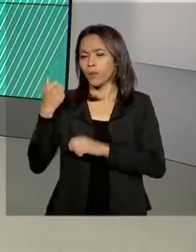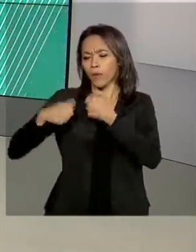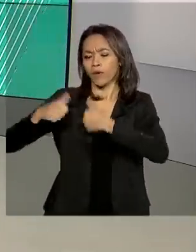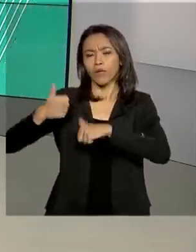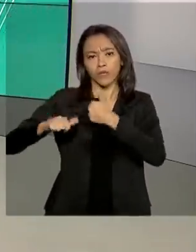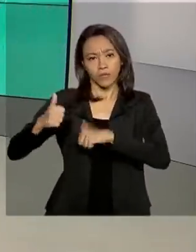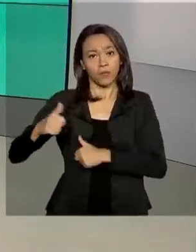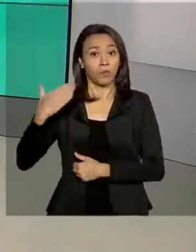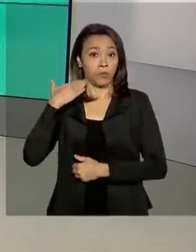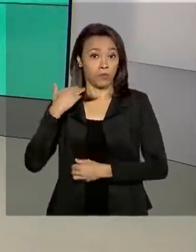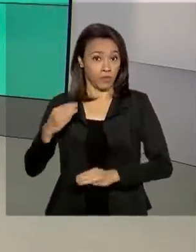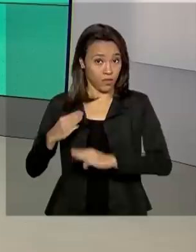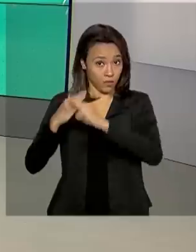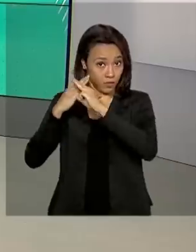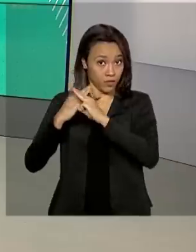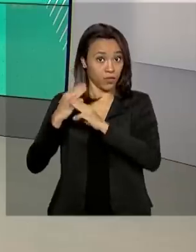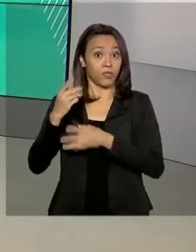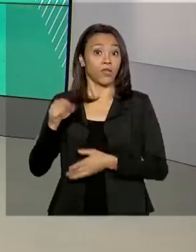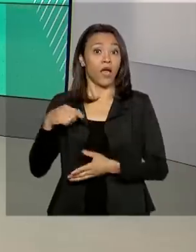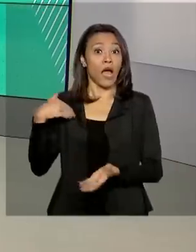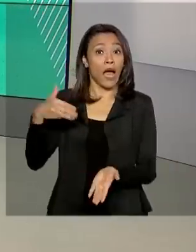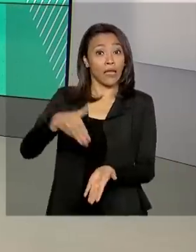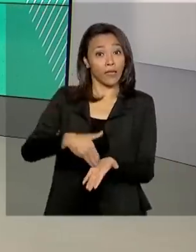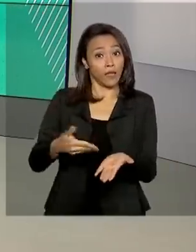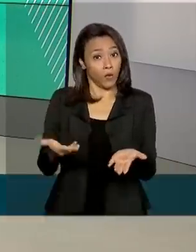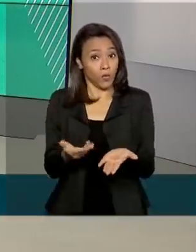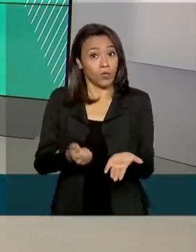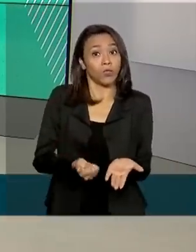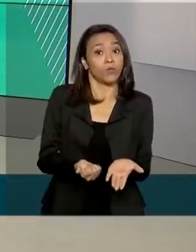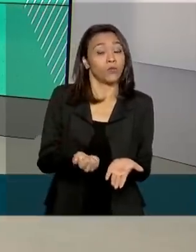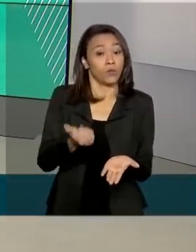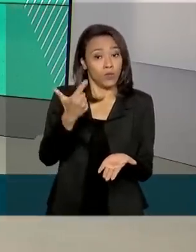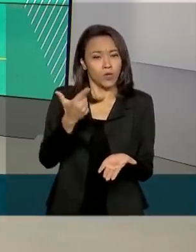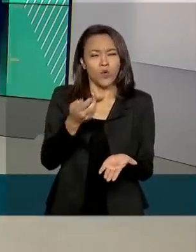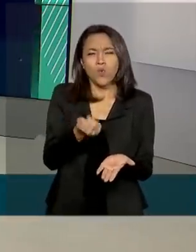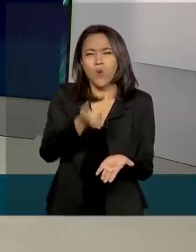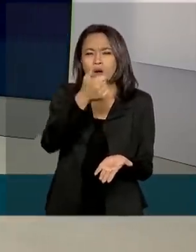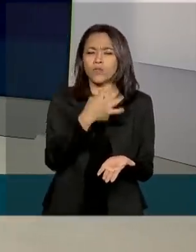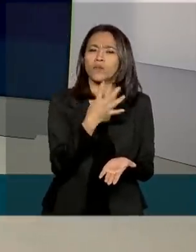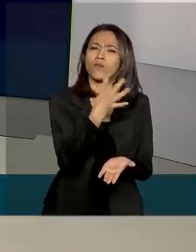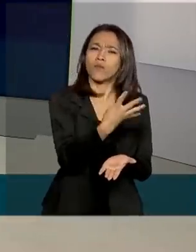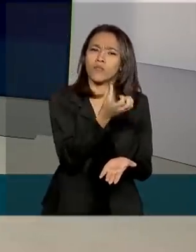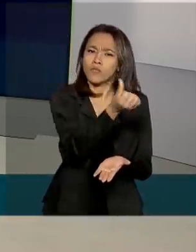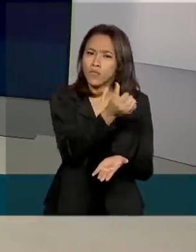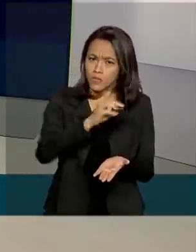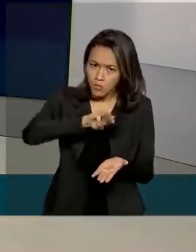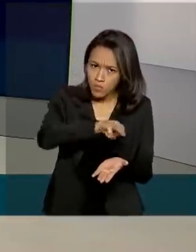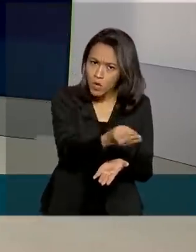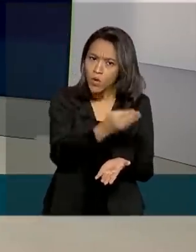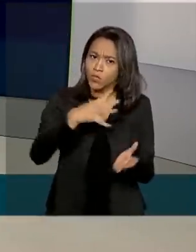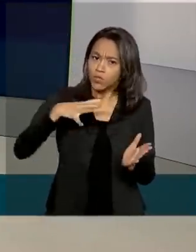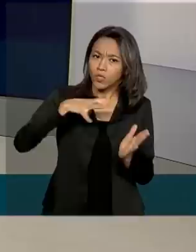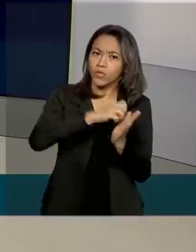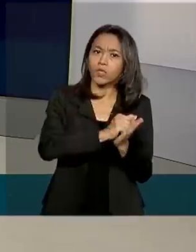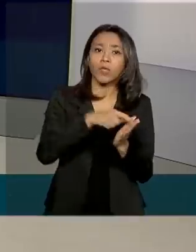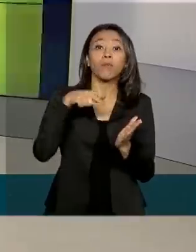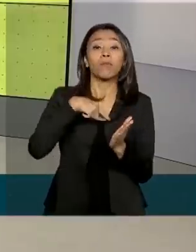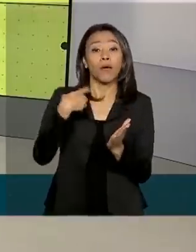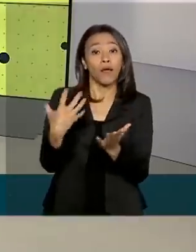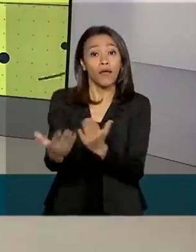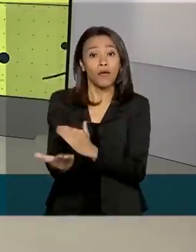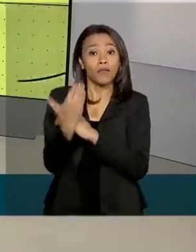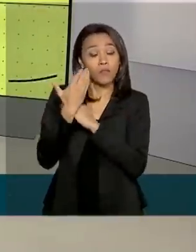Caixa Econômica Federal, até o meio-dia de hoje, quase 46 milhões de cadastros para receber o auxílio